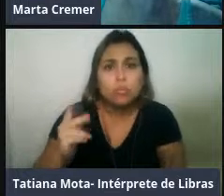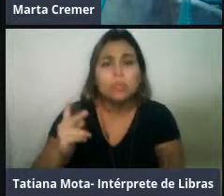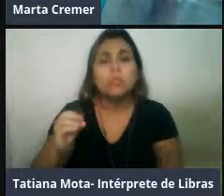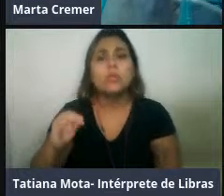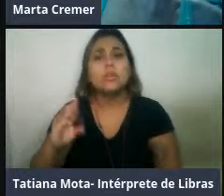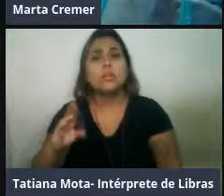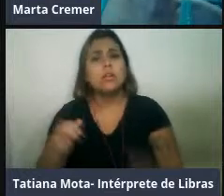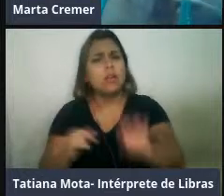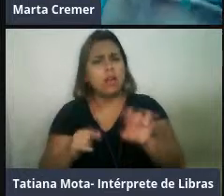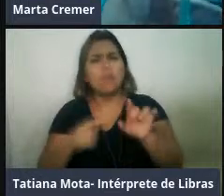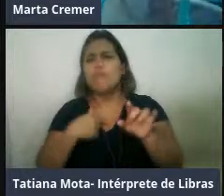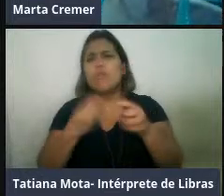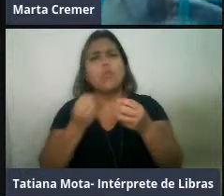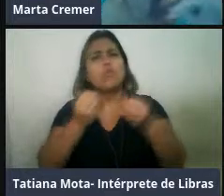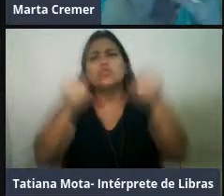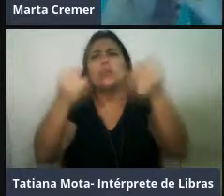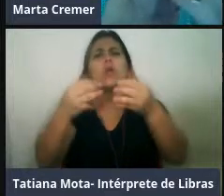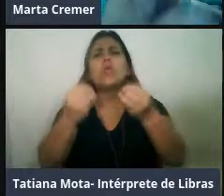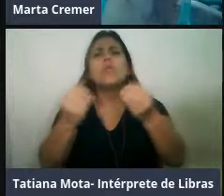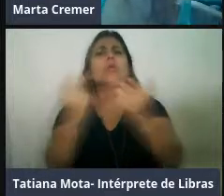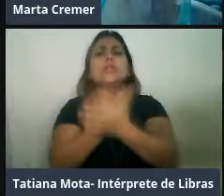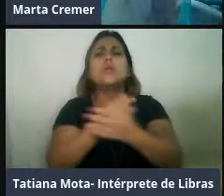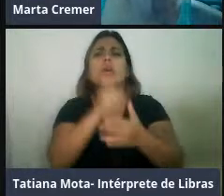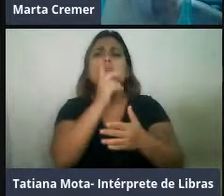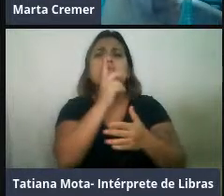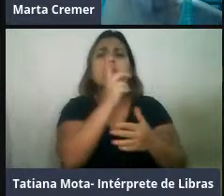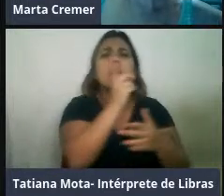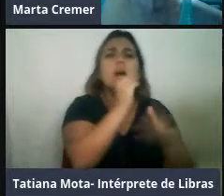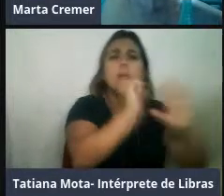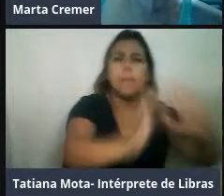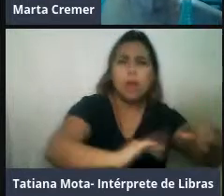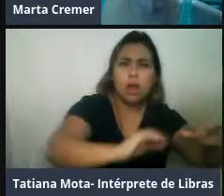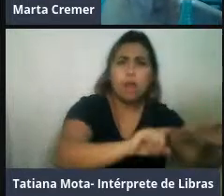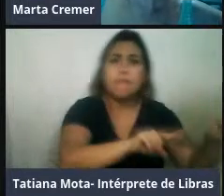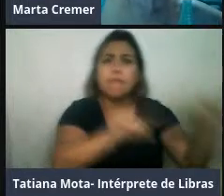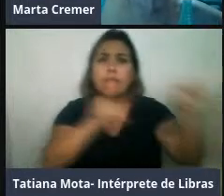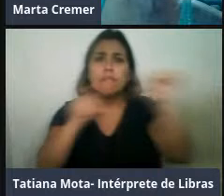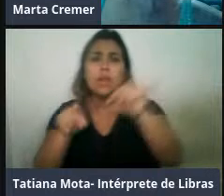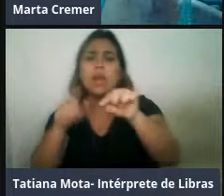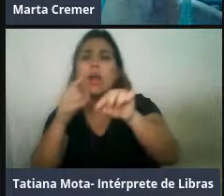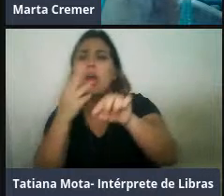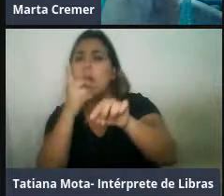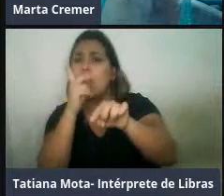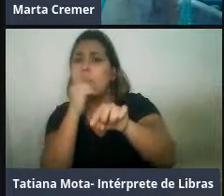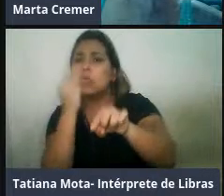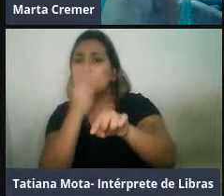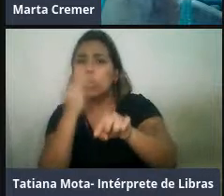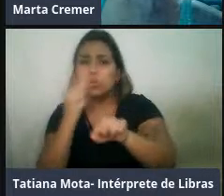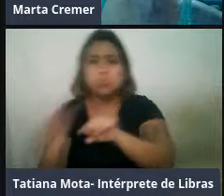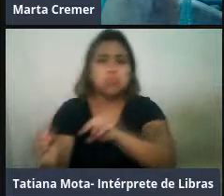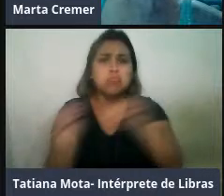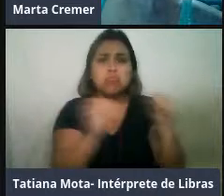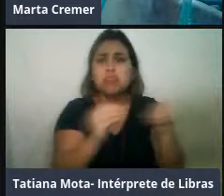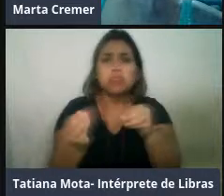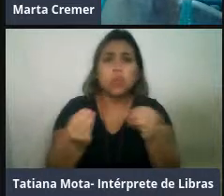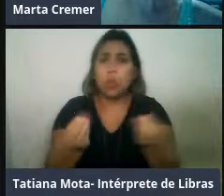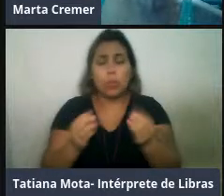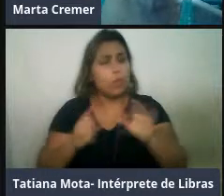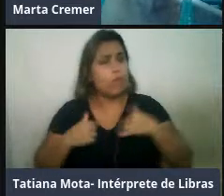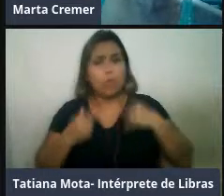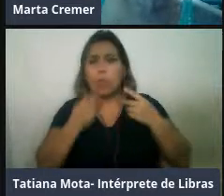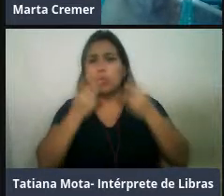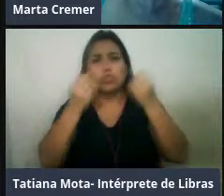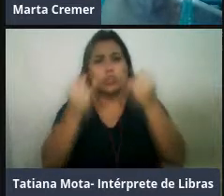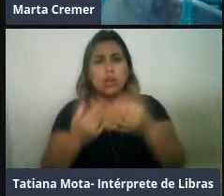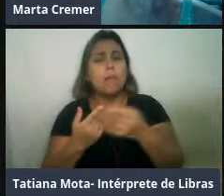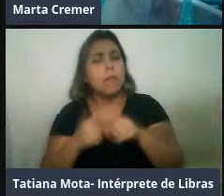à parte, né, se foi da Água Doce para o mar, do mar para a Água Doce. O fato é que as Soninhas estão aqui, uma espécie endêmica, bem ameaçada,